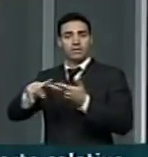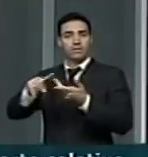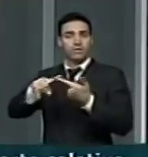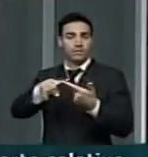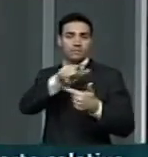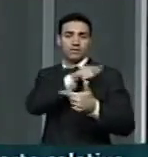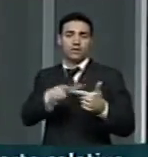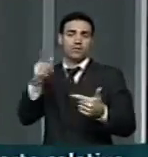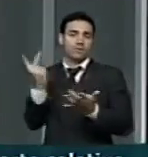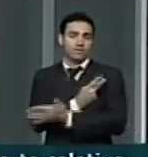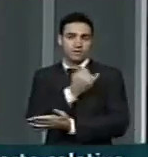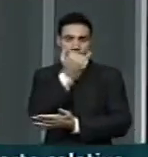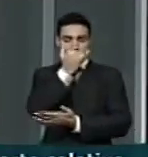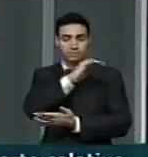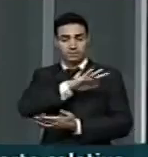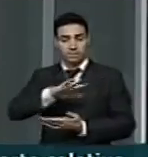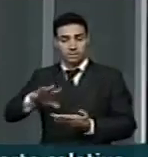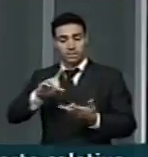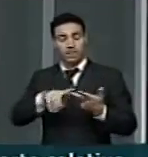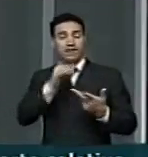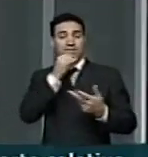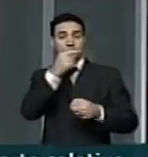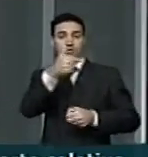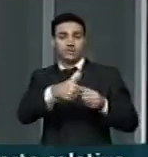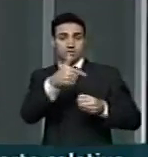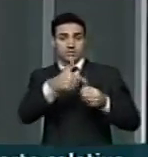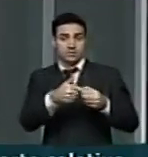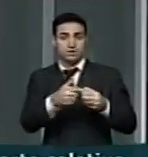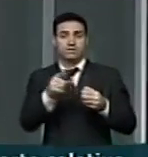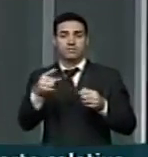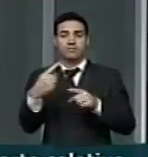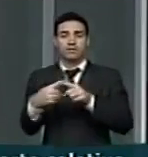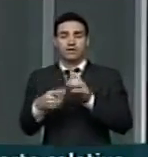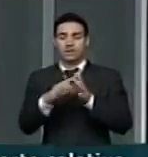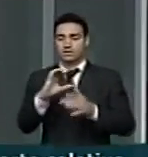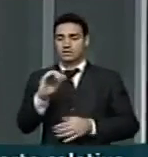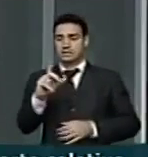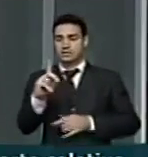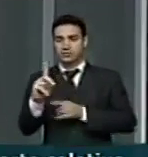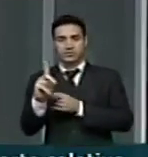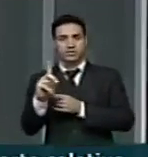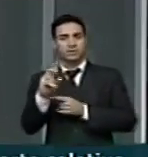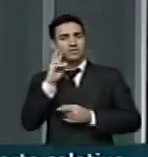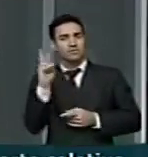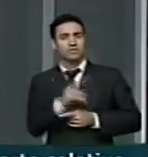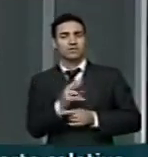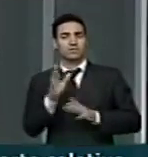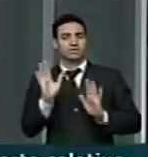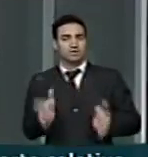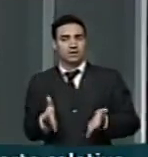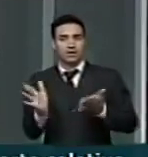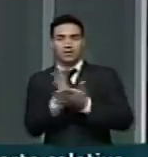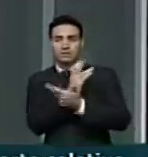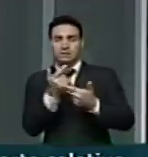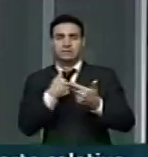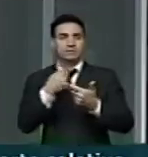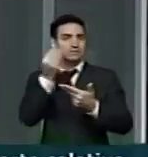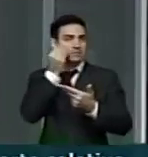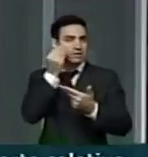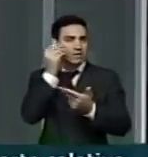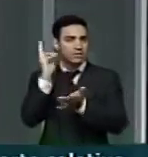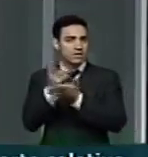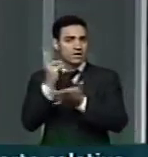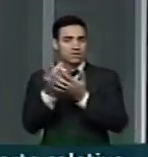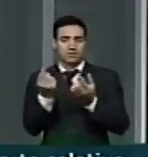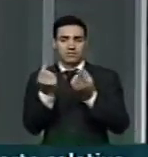o exemplo da gasolina, muito em função da CID, a gente vê aí muitas medidas para manter o preço da